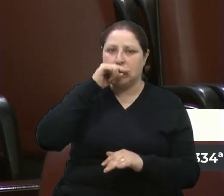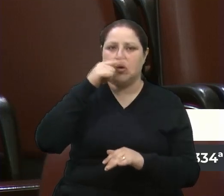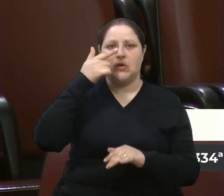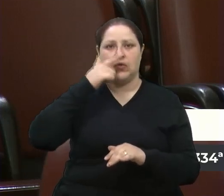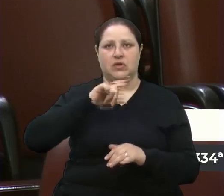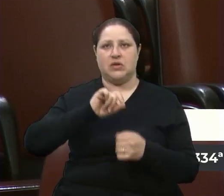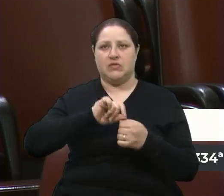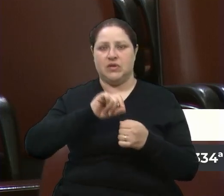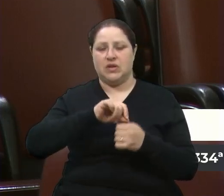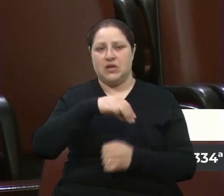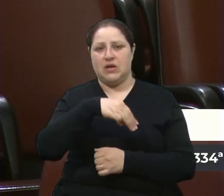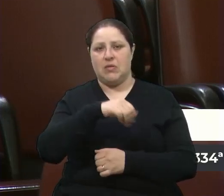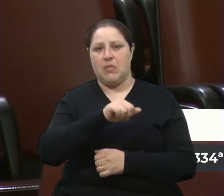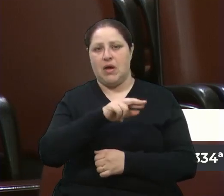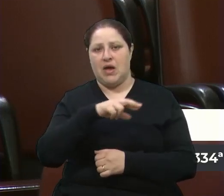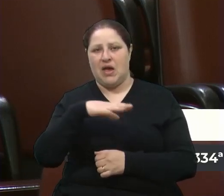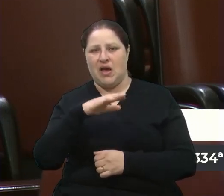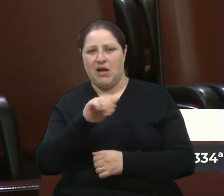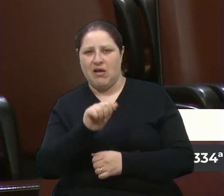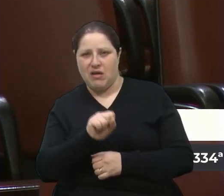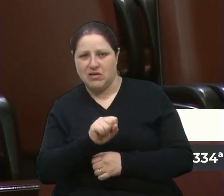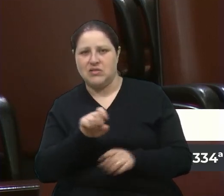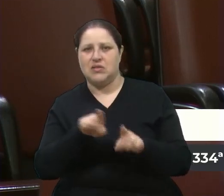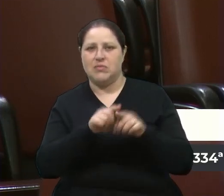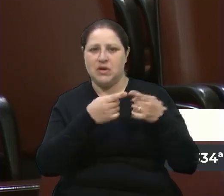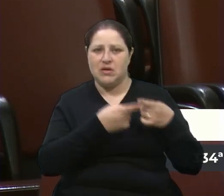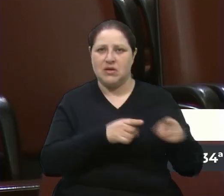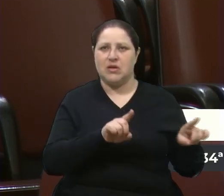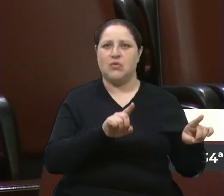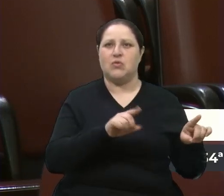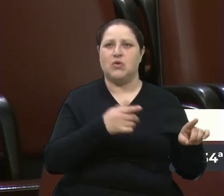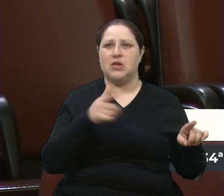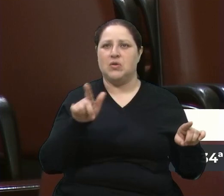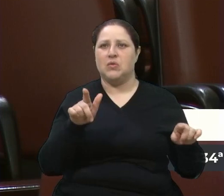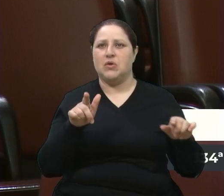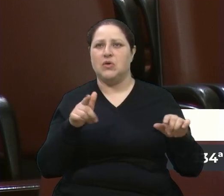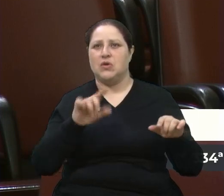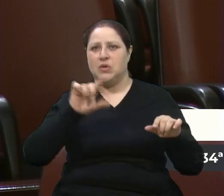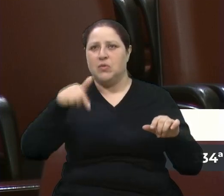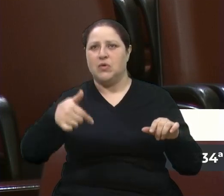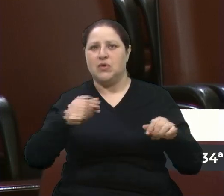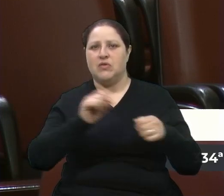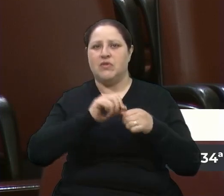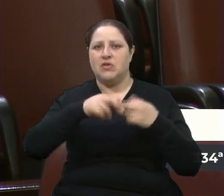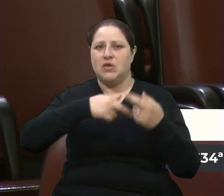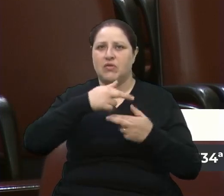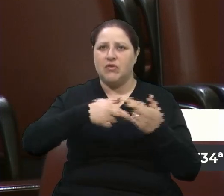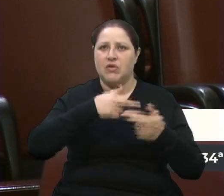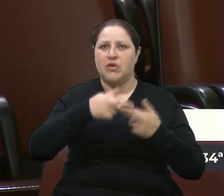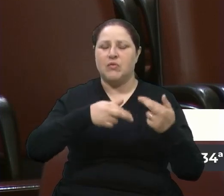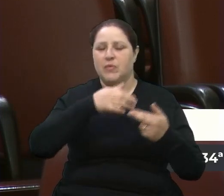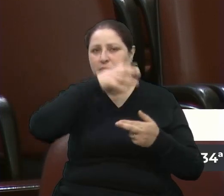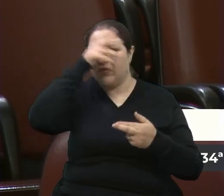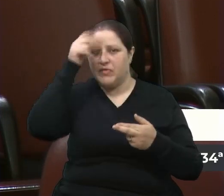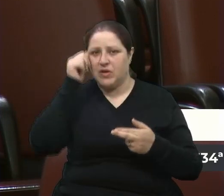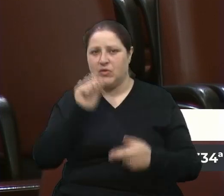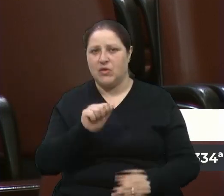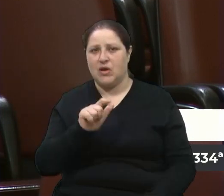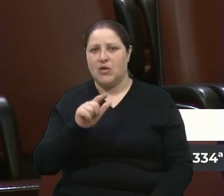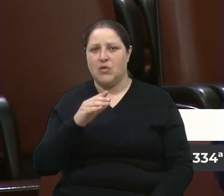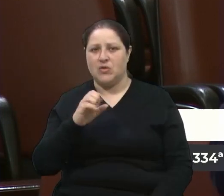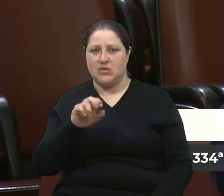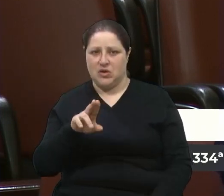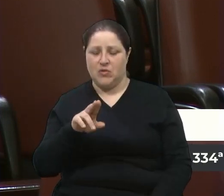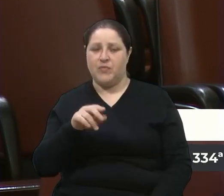planejada, inaugurada depois e feito reformas na época do prefeito Alceu. Mas,